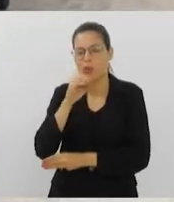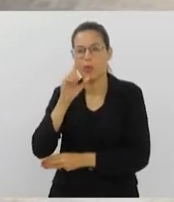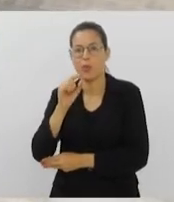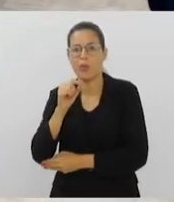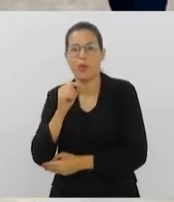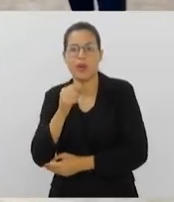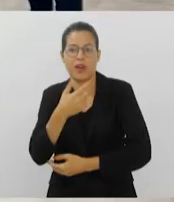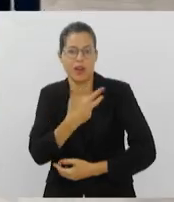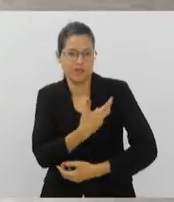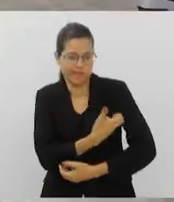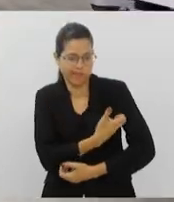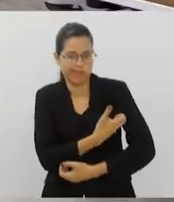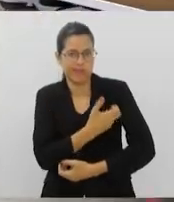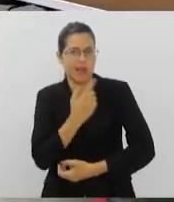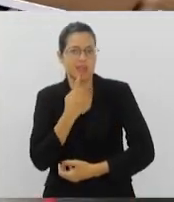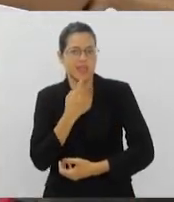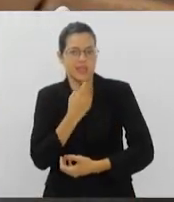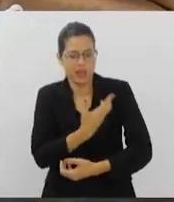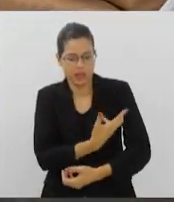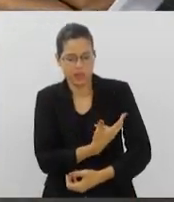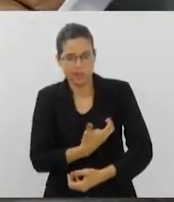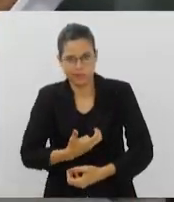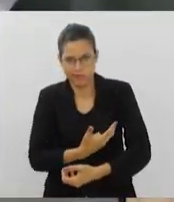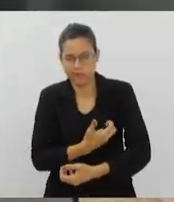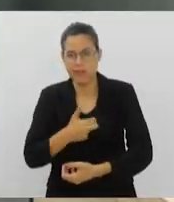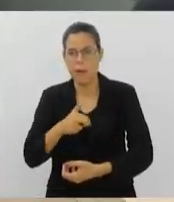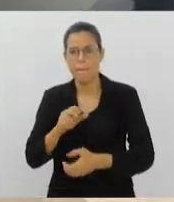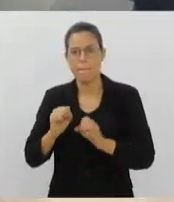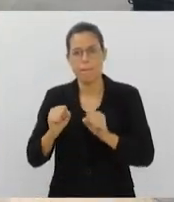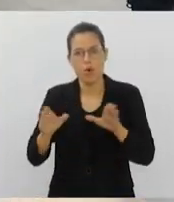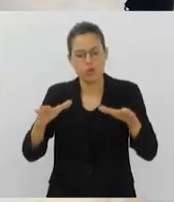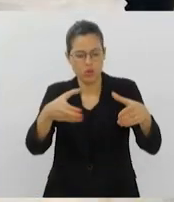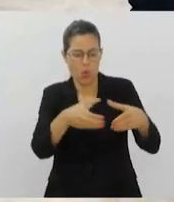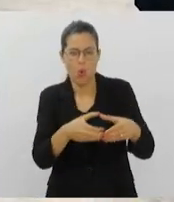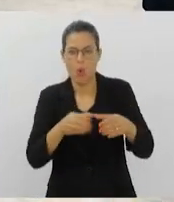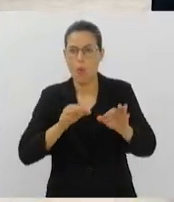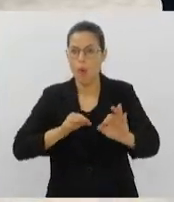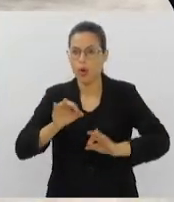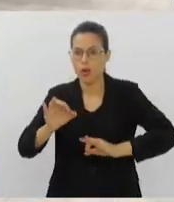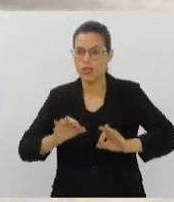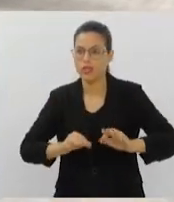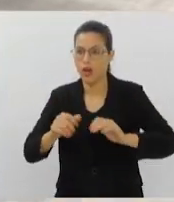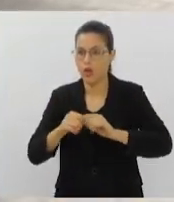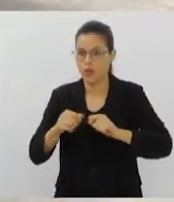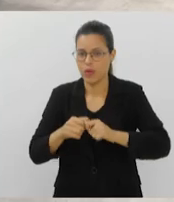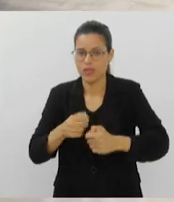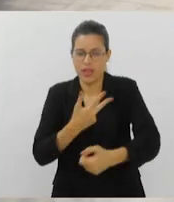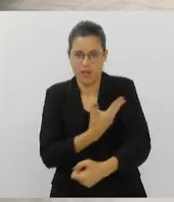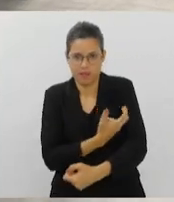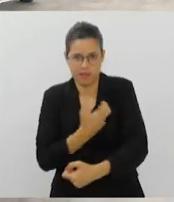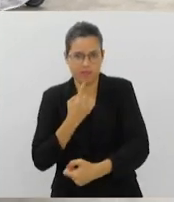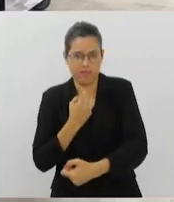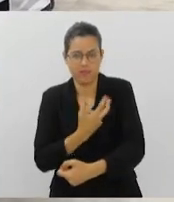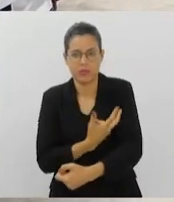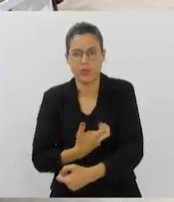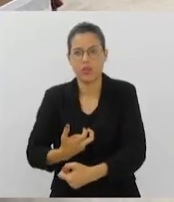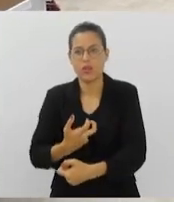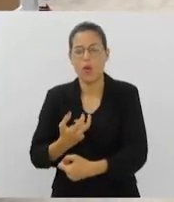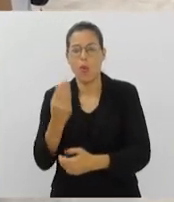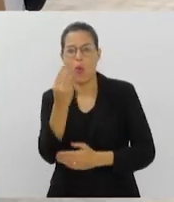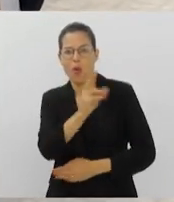Na ação, cada pessoa pode mobilizar um grupo de amigos e formar um time. Ao realizar a doação, a pessoa cita o nome da equipe, que está